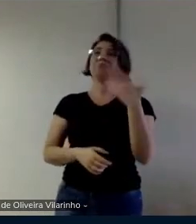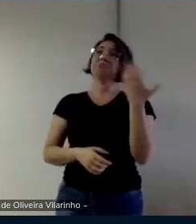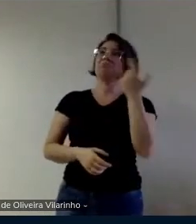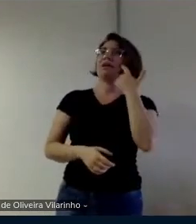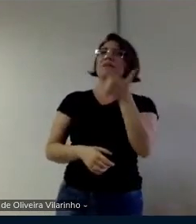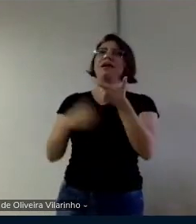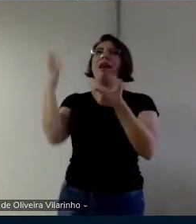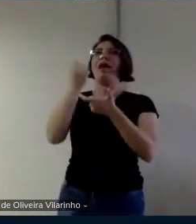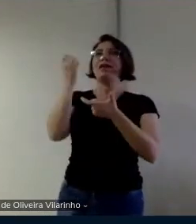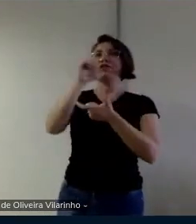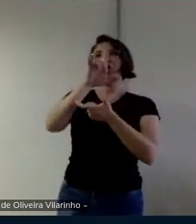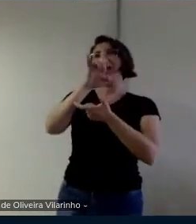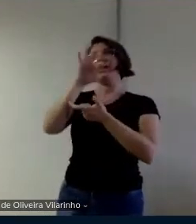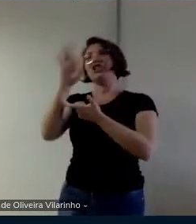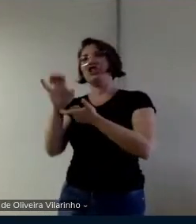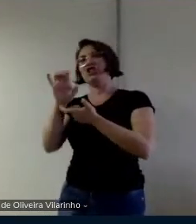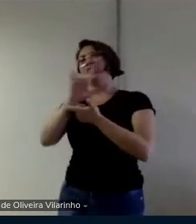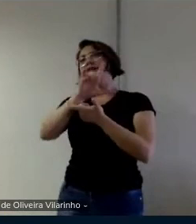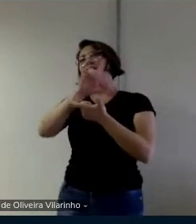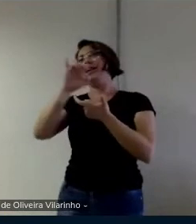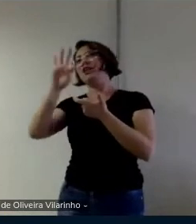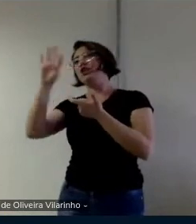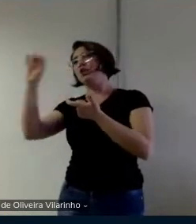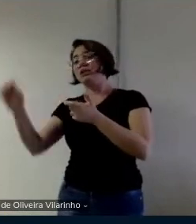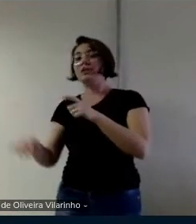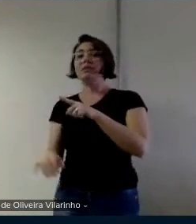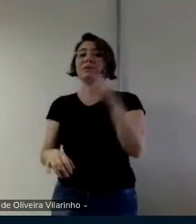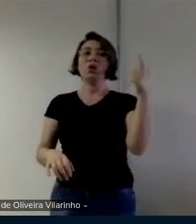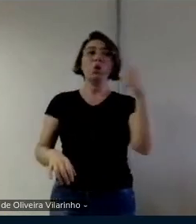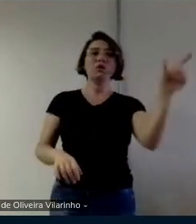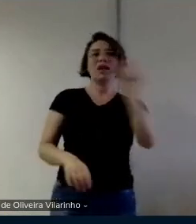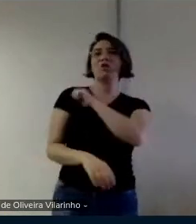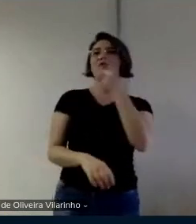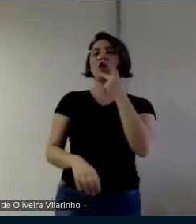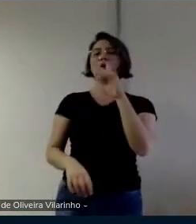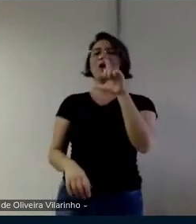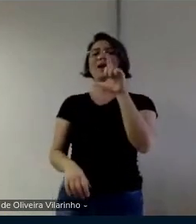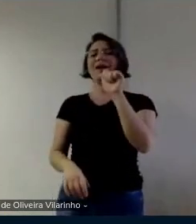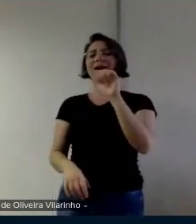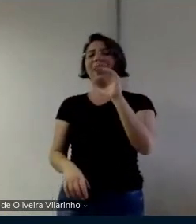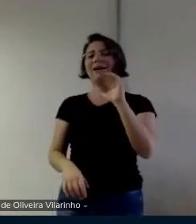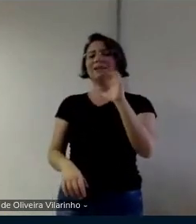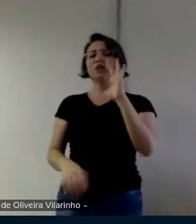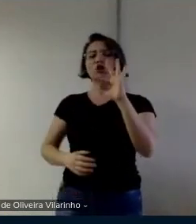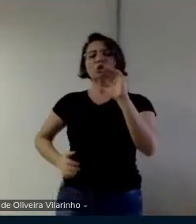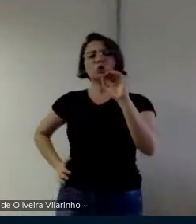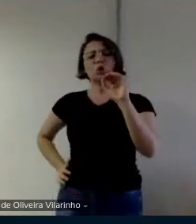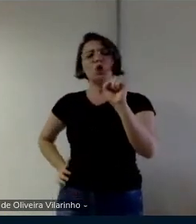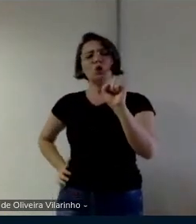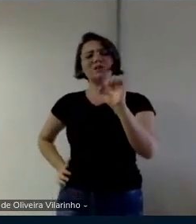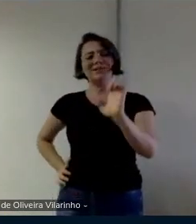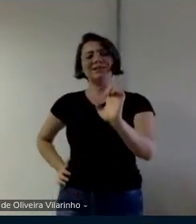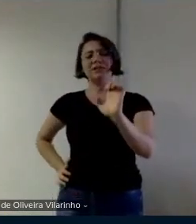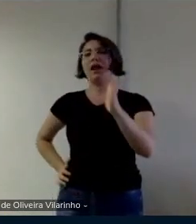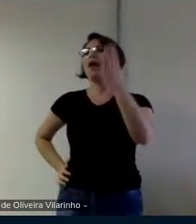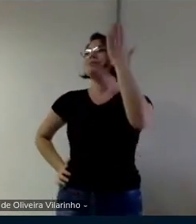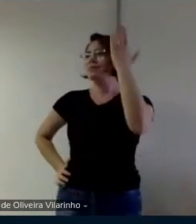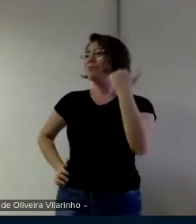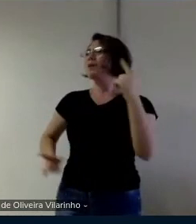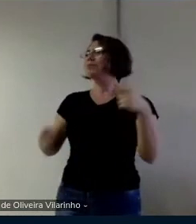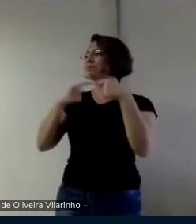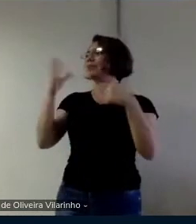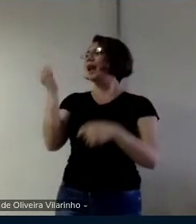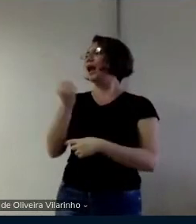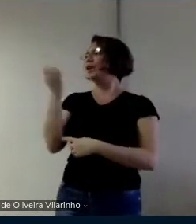era aquela mas aquela aluna que falou lactose ela conhecia mais da língua ela sabia que lactose tinha a ver com leite então ela jogou